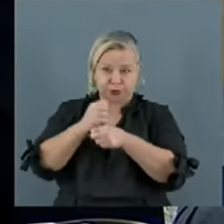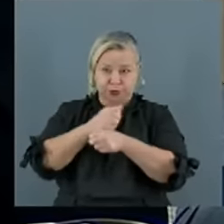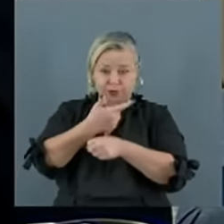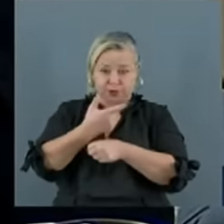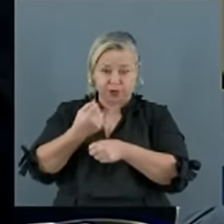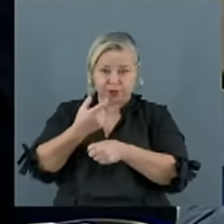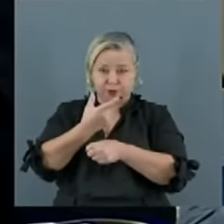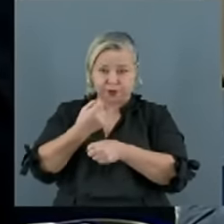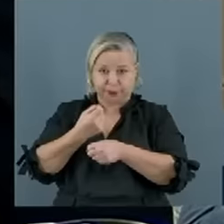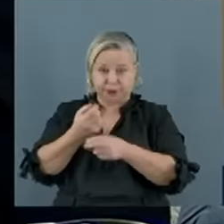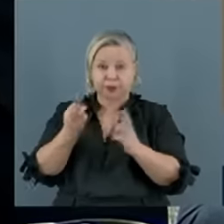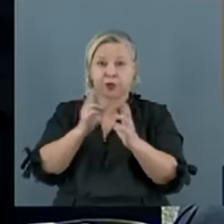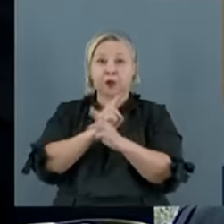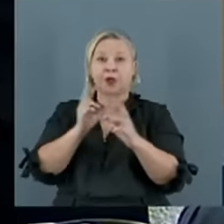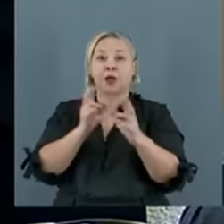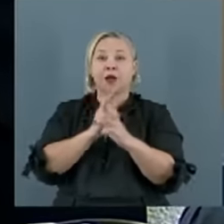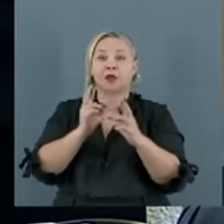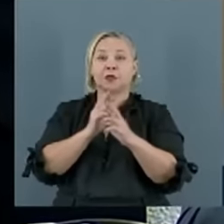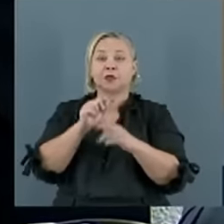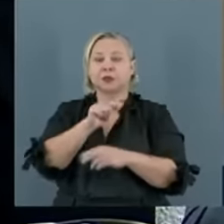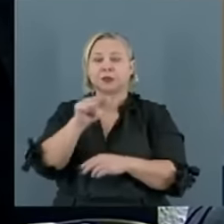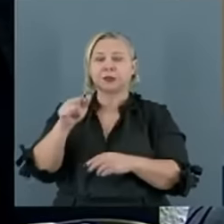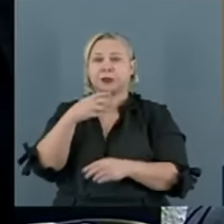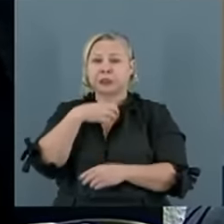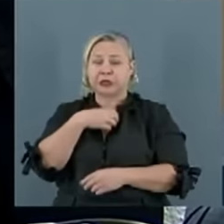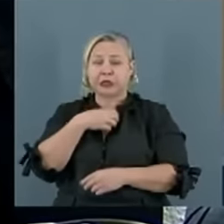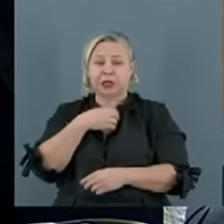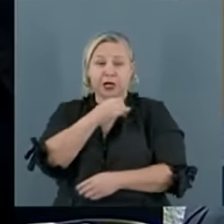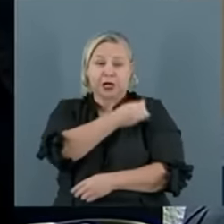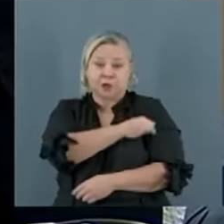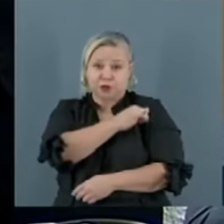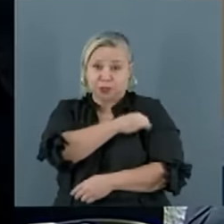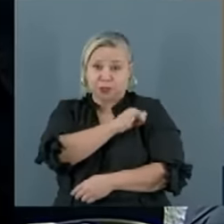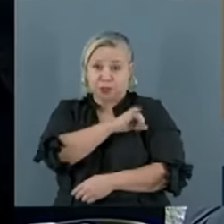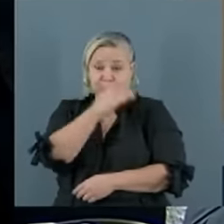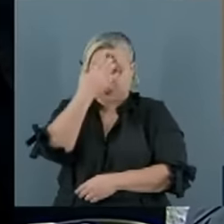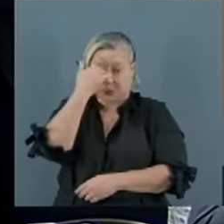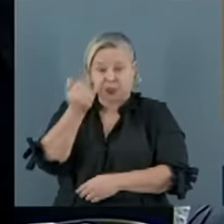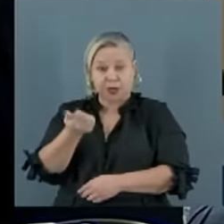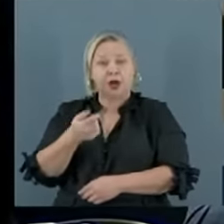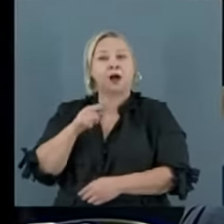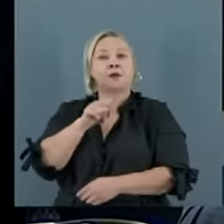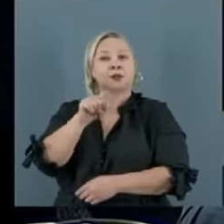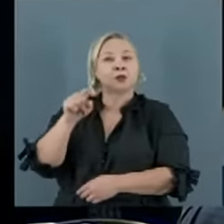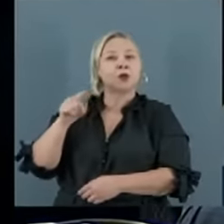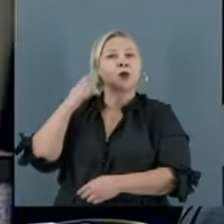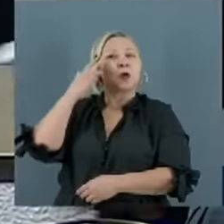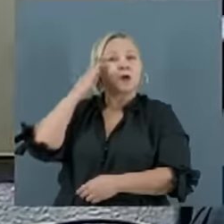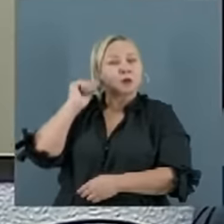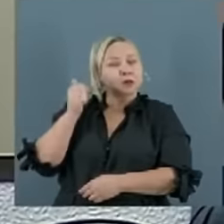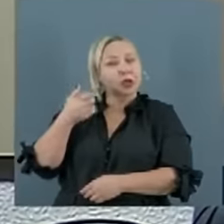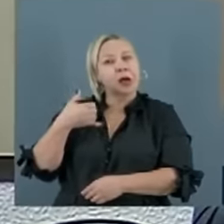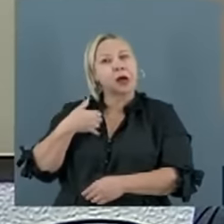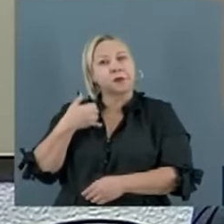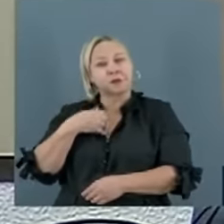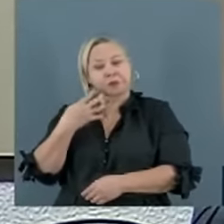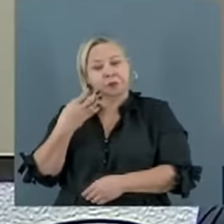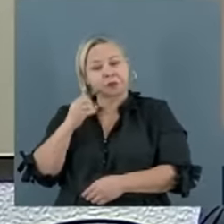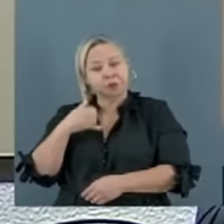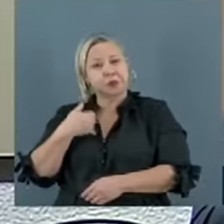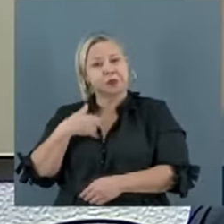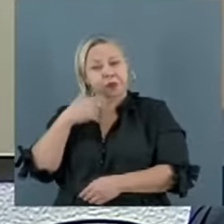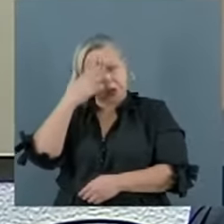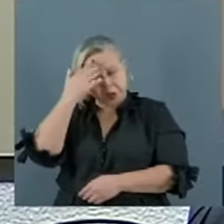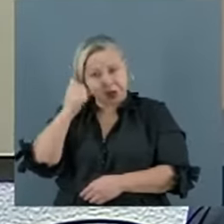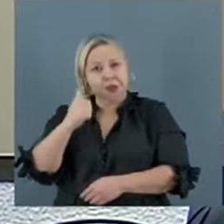Em relação a essa situação do Rio de Janeiro, o senhor sabe, eu imagino que o senhor deve ter mais de 40 anos. E o senhor deve